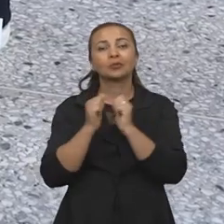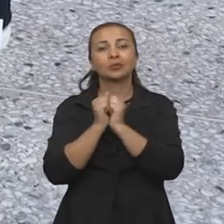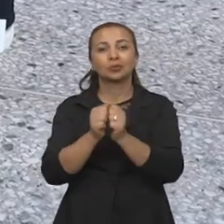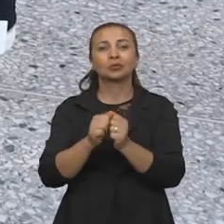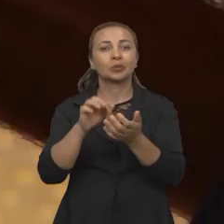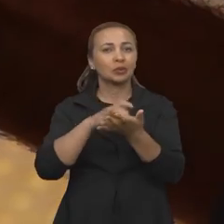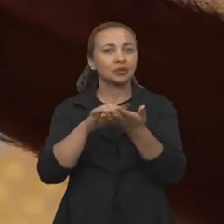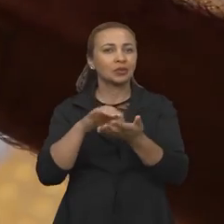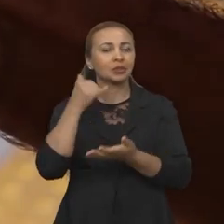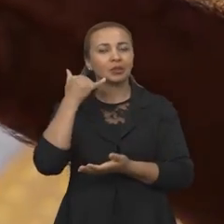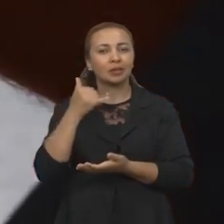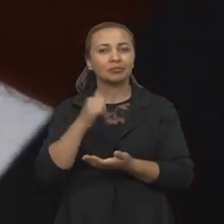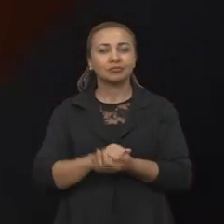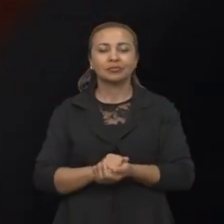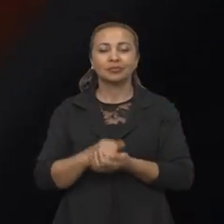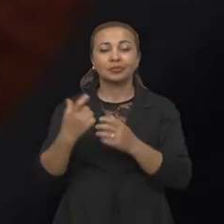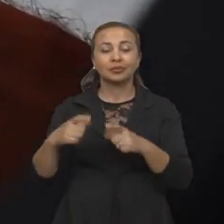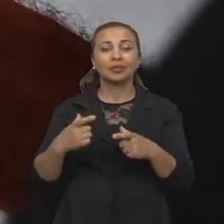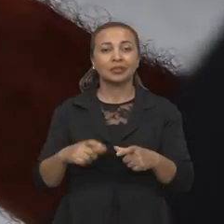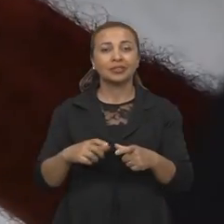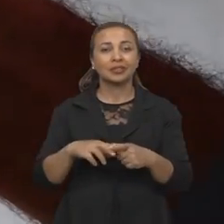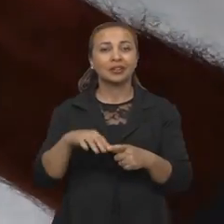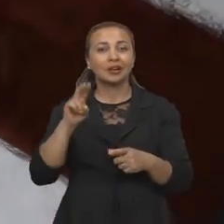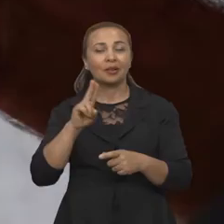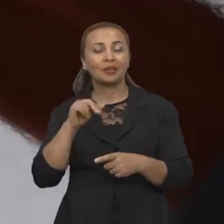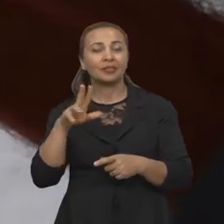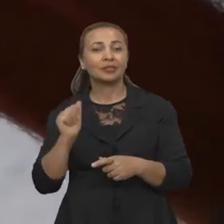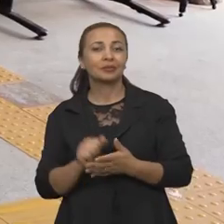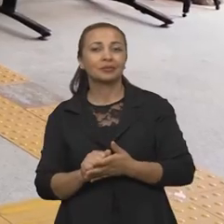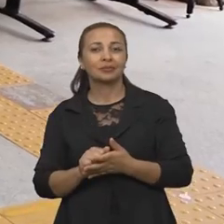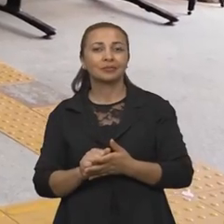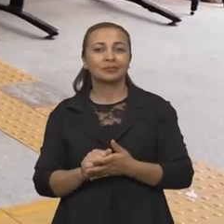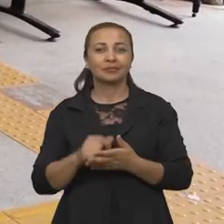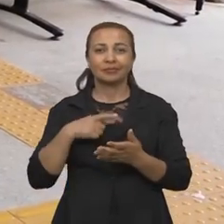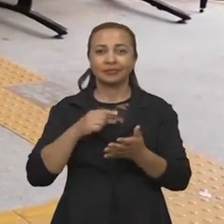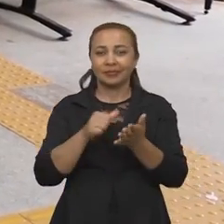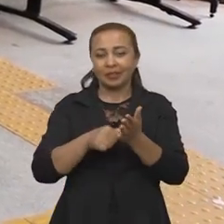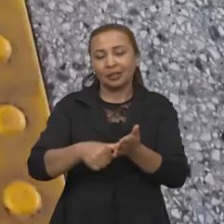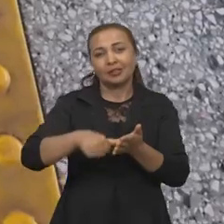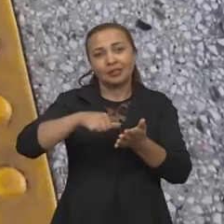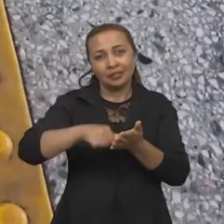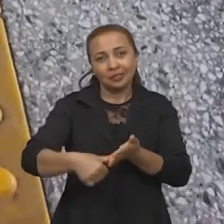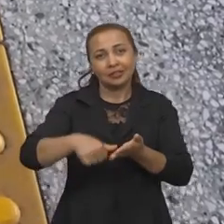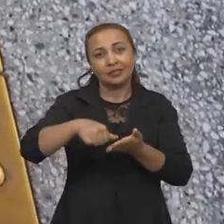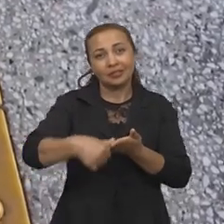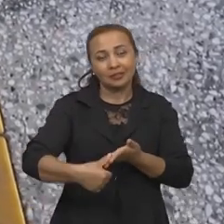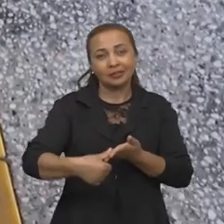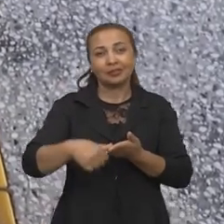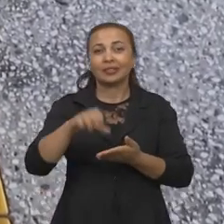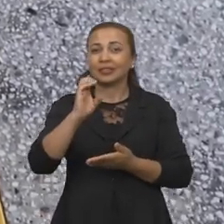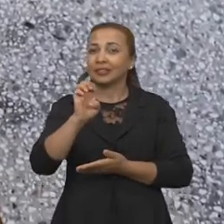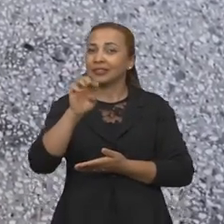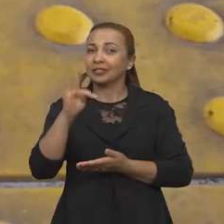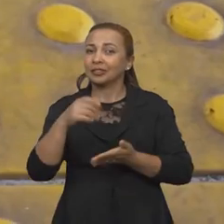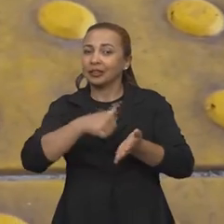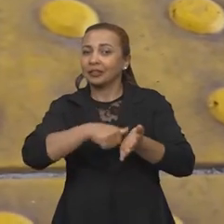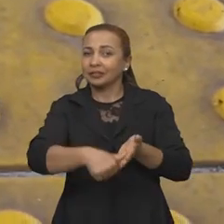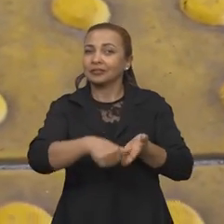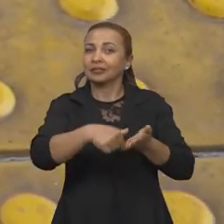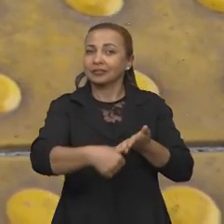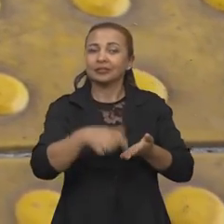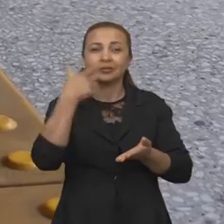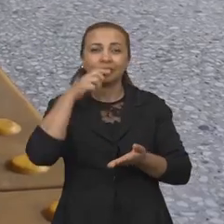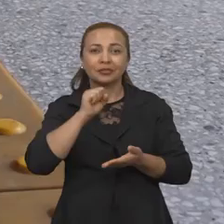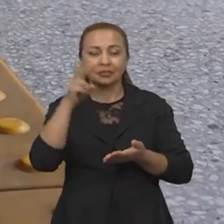celular. Conectado. Local atual. UFRB Páblia 1. através de etiquetas instaladas no piso tátil, ele consegue ler